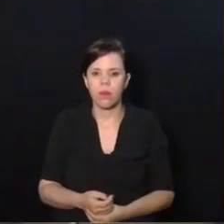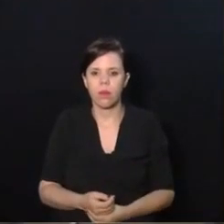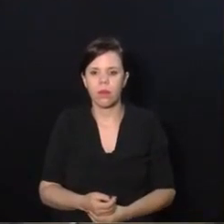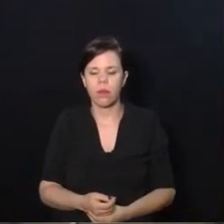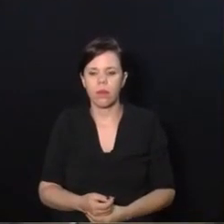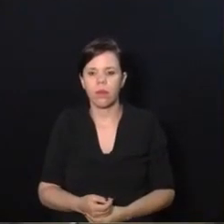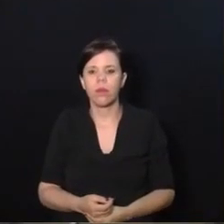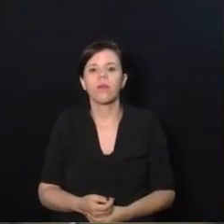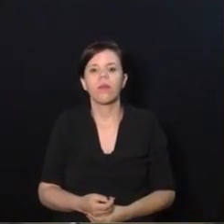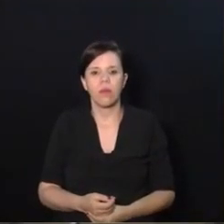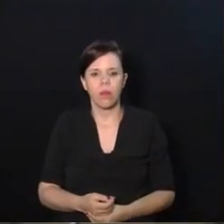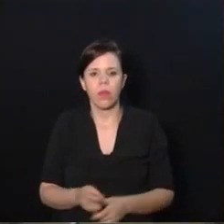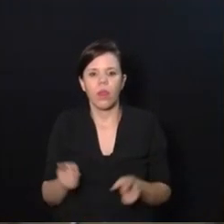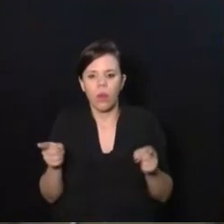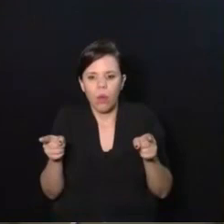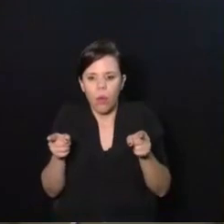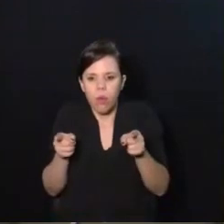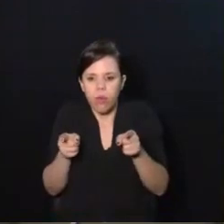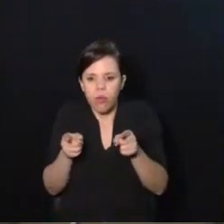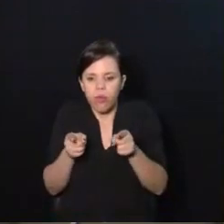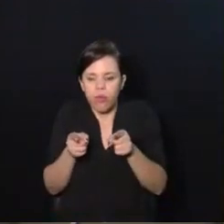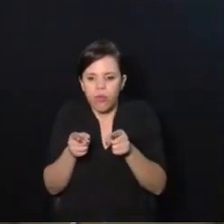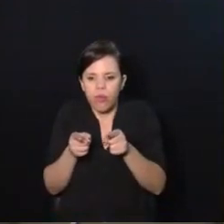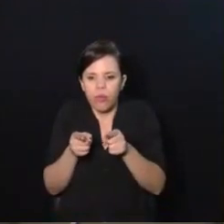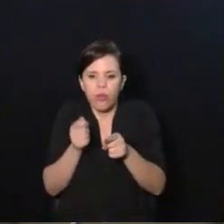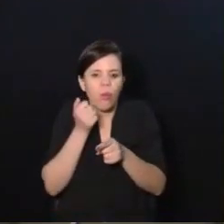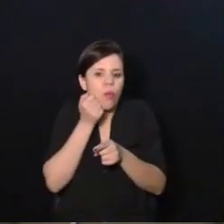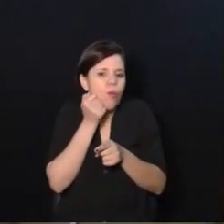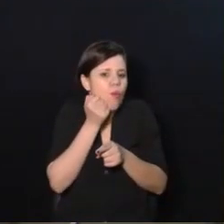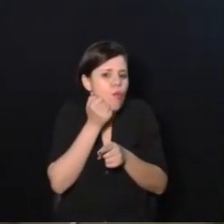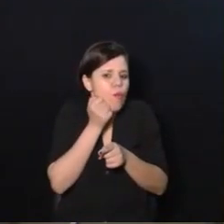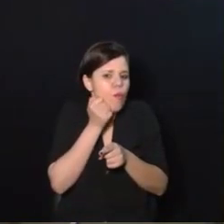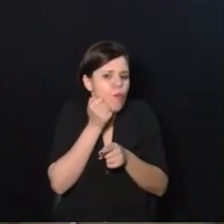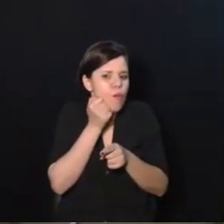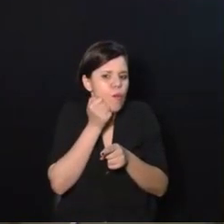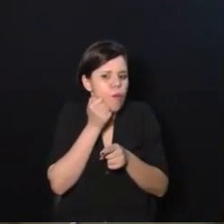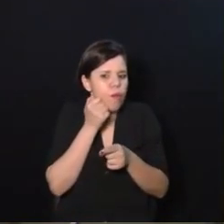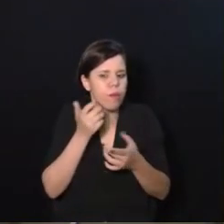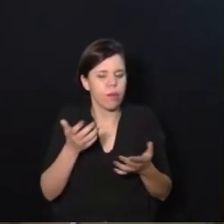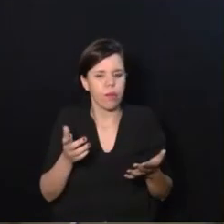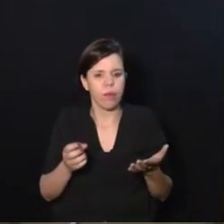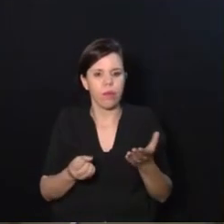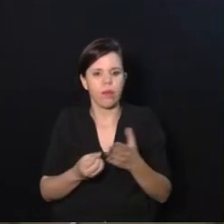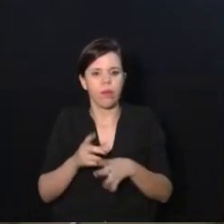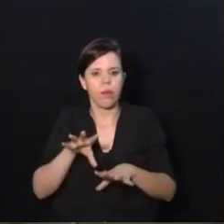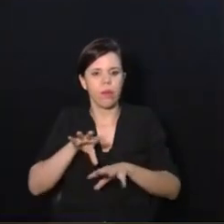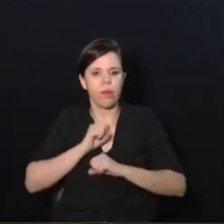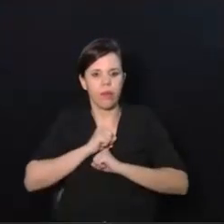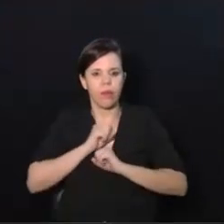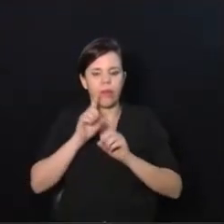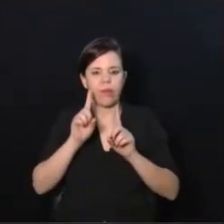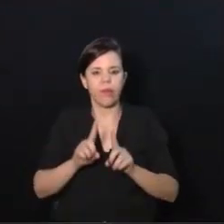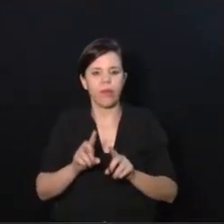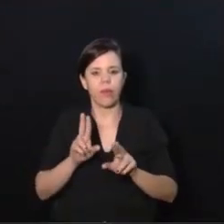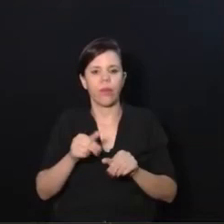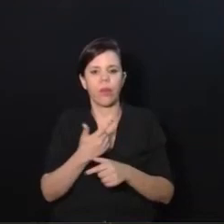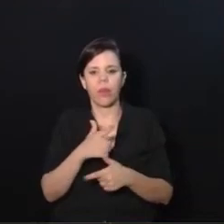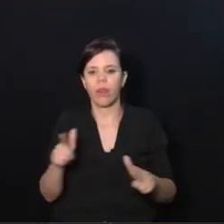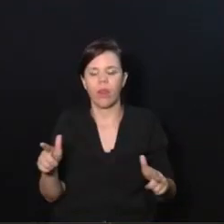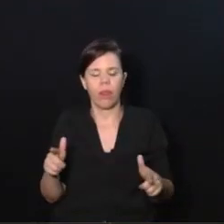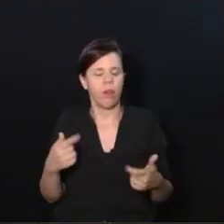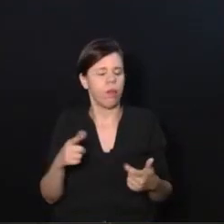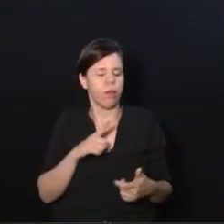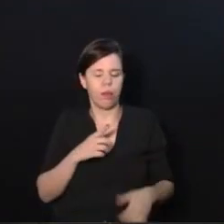Pegou uma encurtação de membro também e aí ganhou uma deficiência que nunca deveria ter tido.